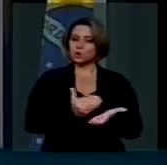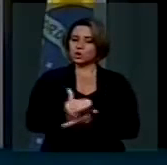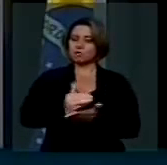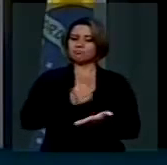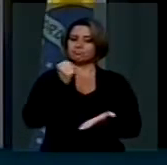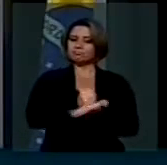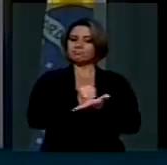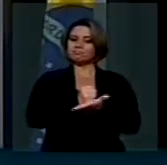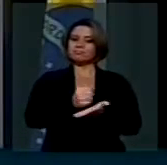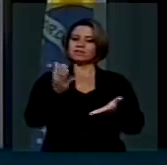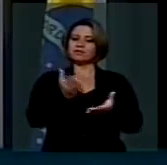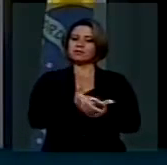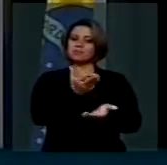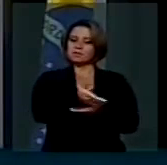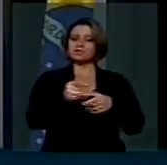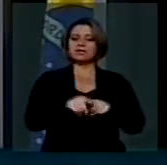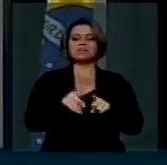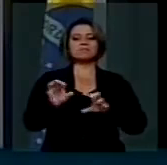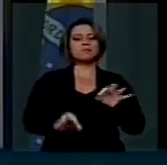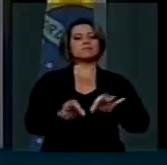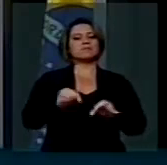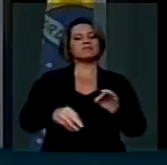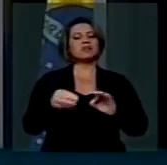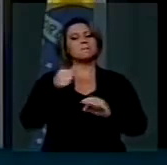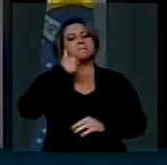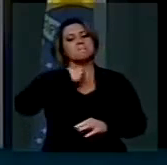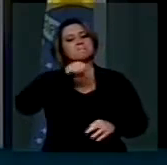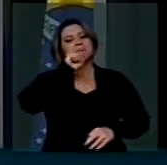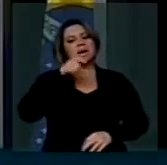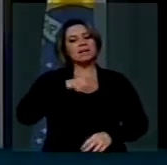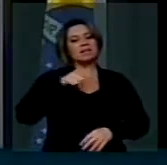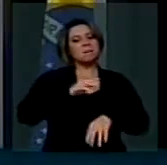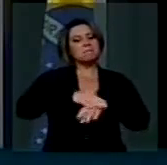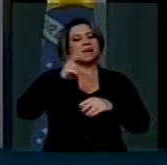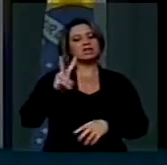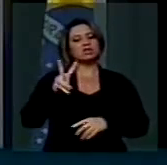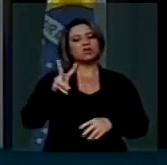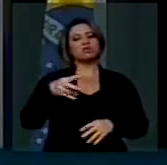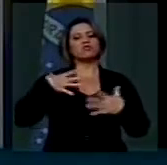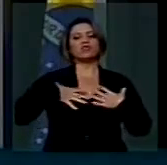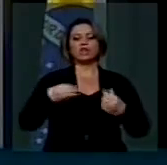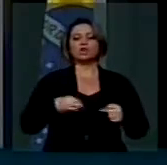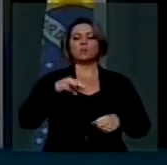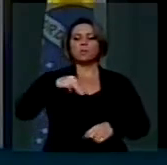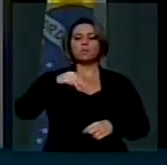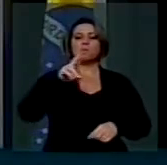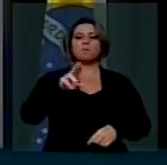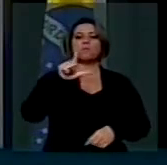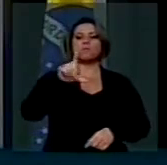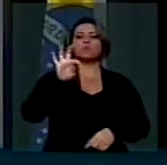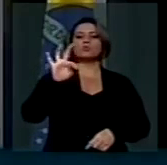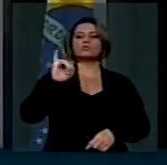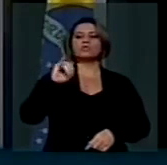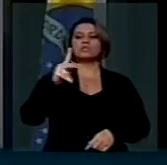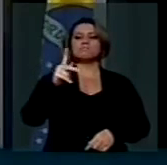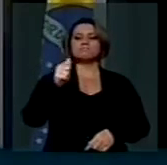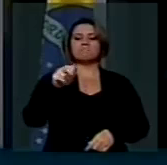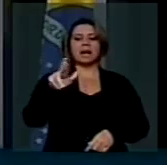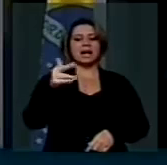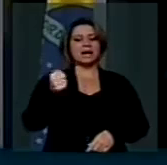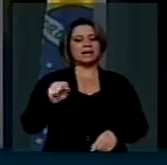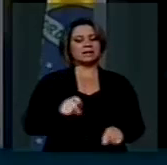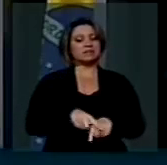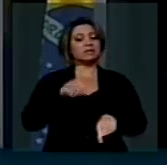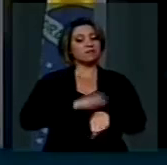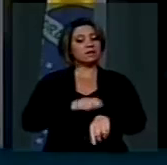de lei, que assegura que as multíparas, ou seja, as mamães de gêmeos, trigêmeos, tenham, sim, um prazo maior